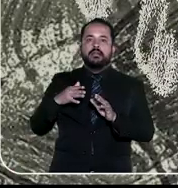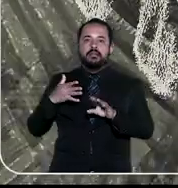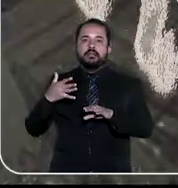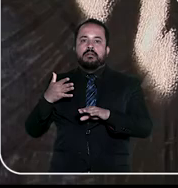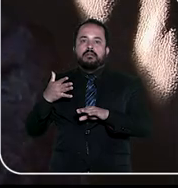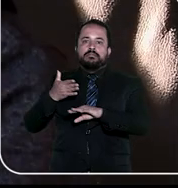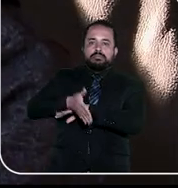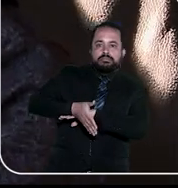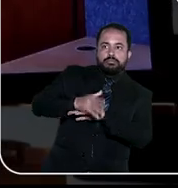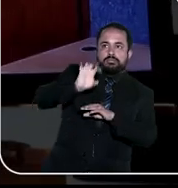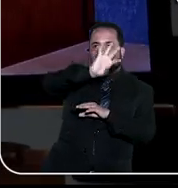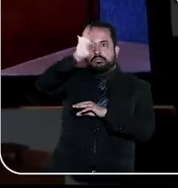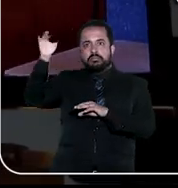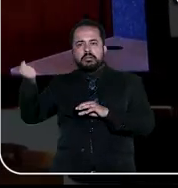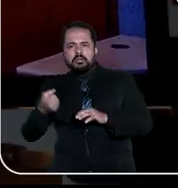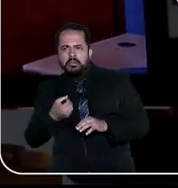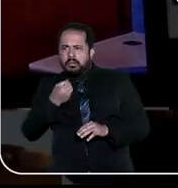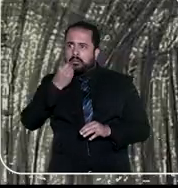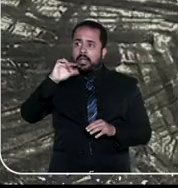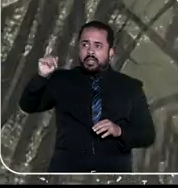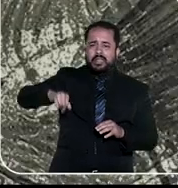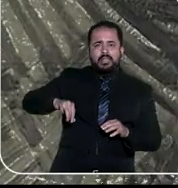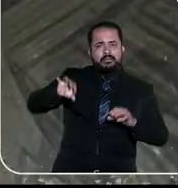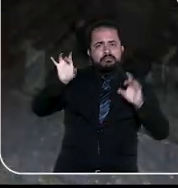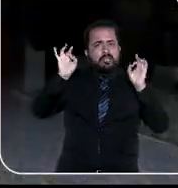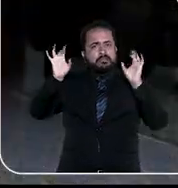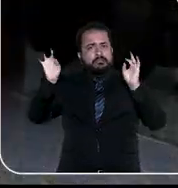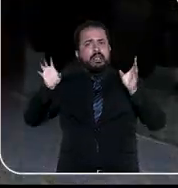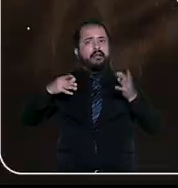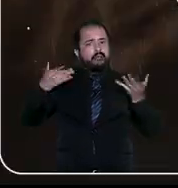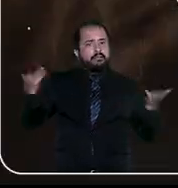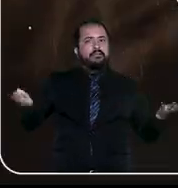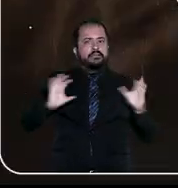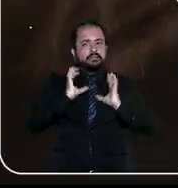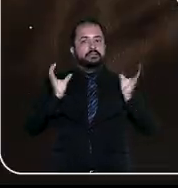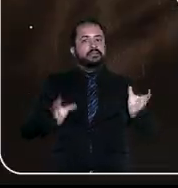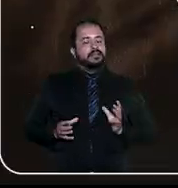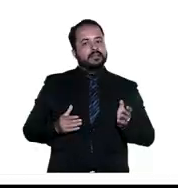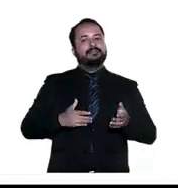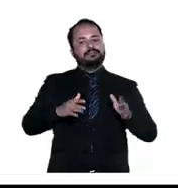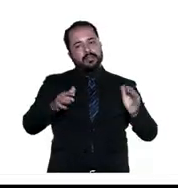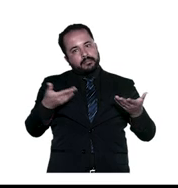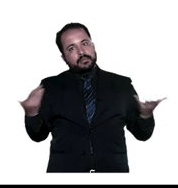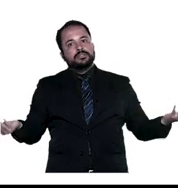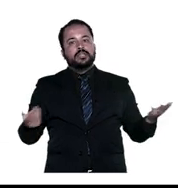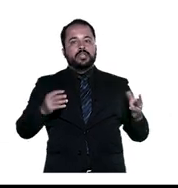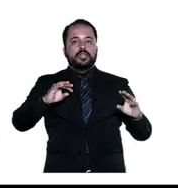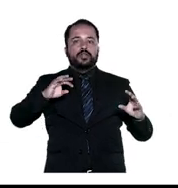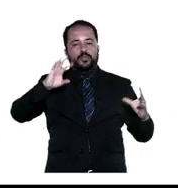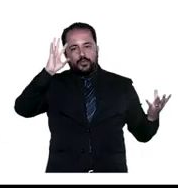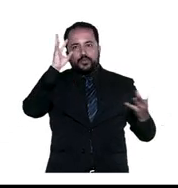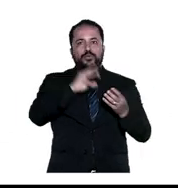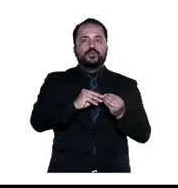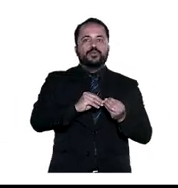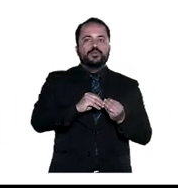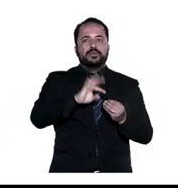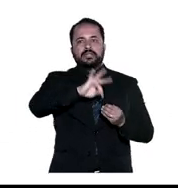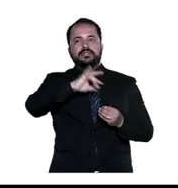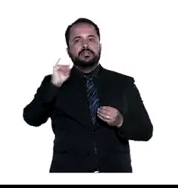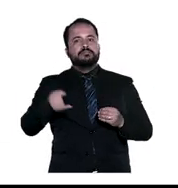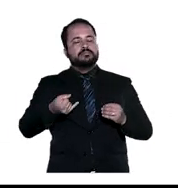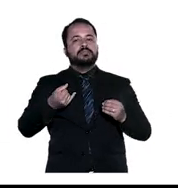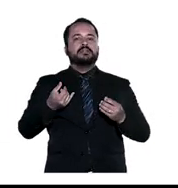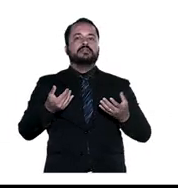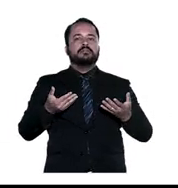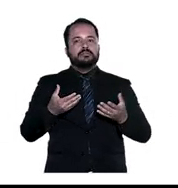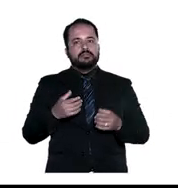Adorei a história do Superior Tribunal de Justiça. Ele é o nosso Tribunal da Cidadania. Pois é, galerinha, o STJ é